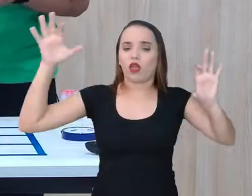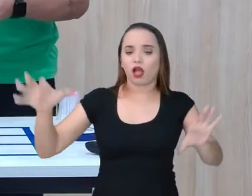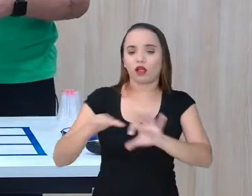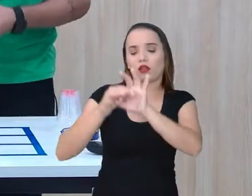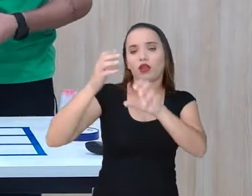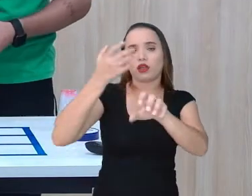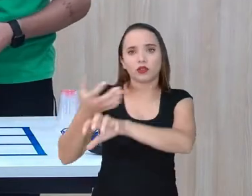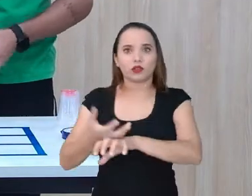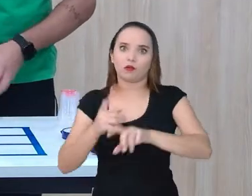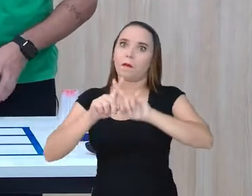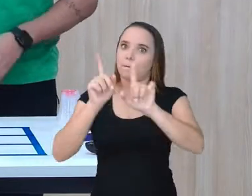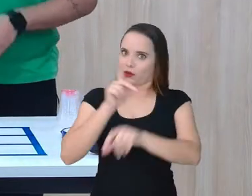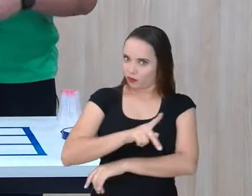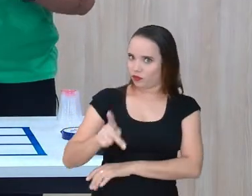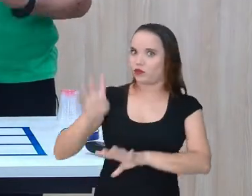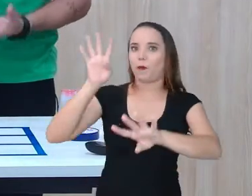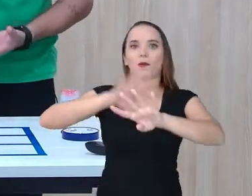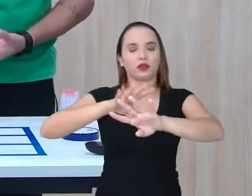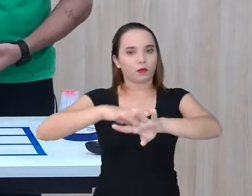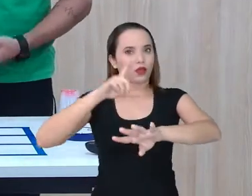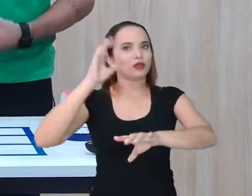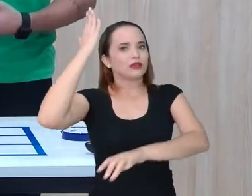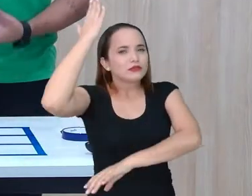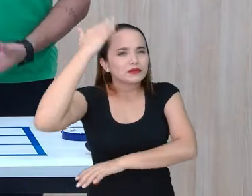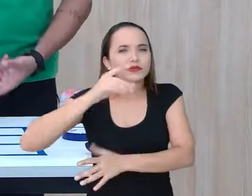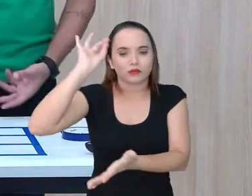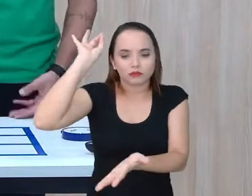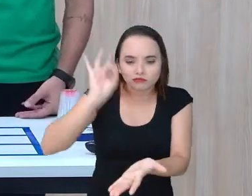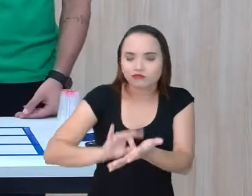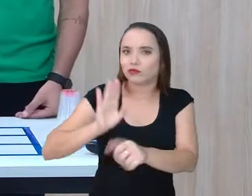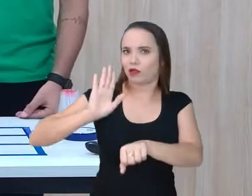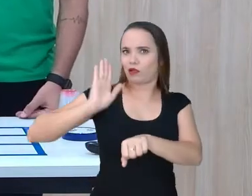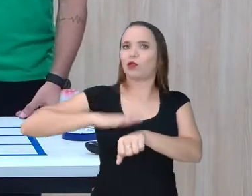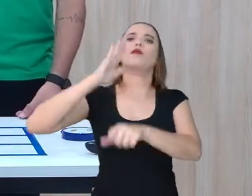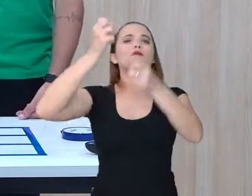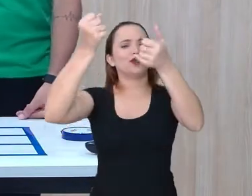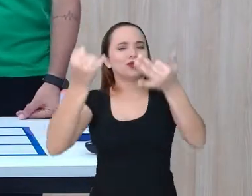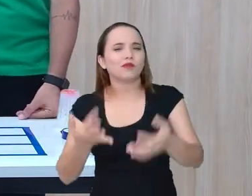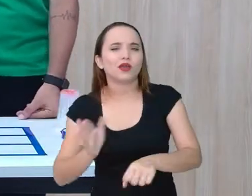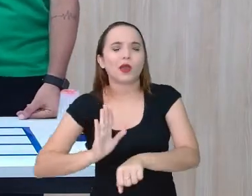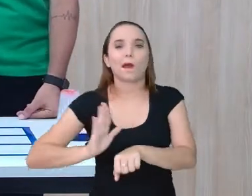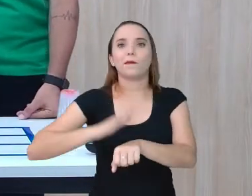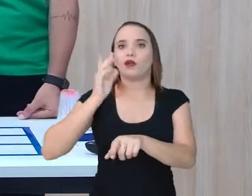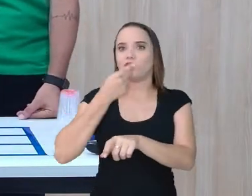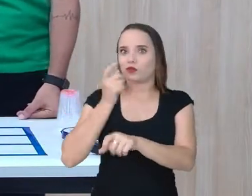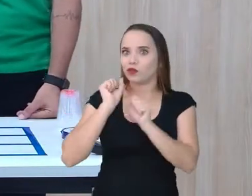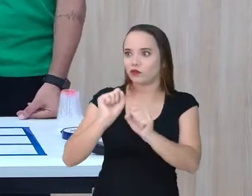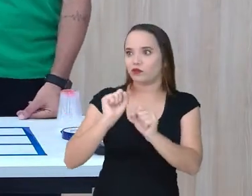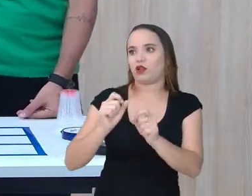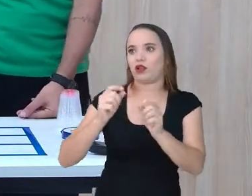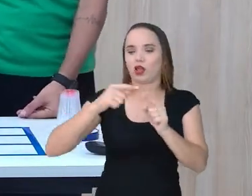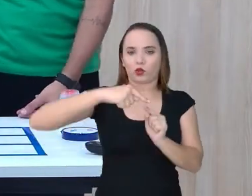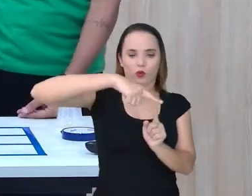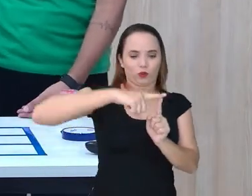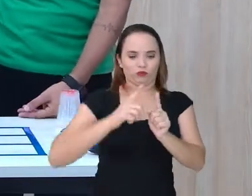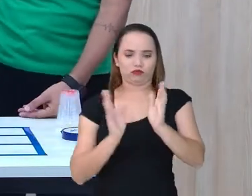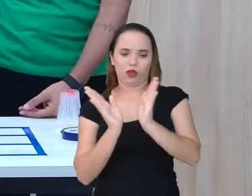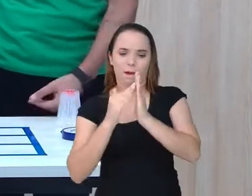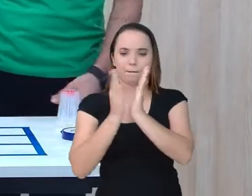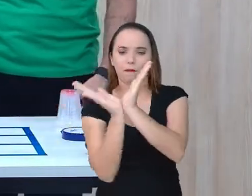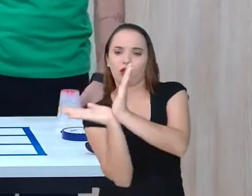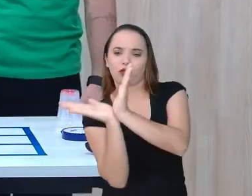propriedade, digamos assim, pra falar melhor de cada situação. Aqui eles poderiam dizer qual é o ângulo disso aqui, né?